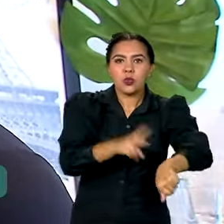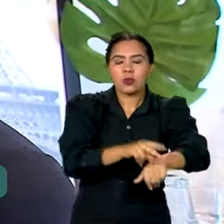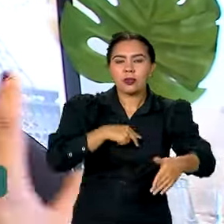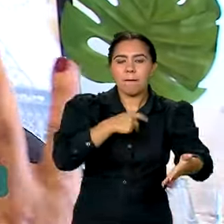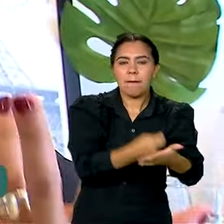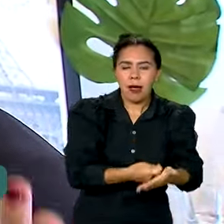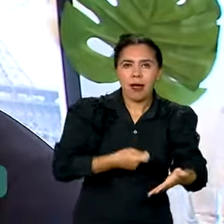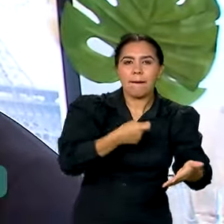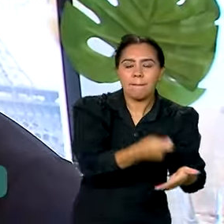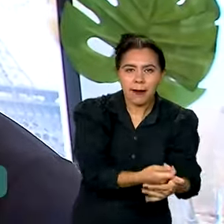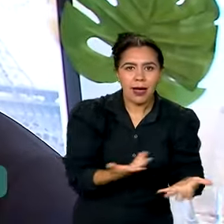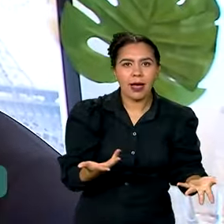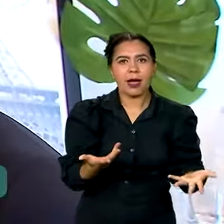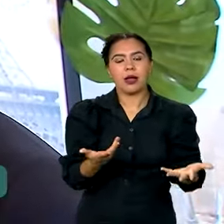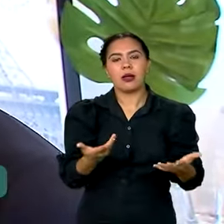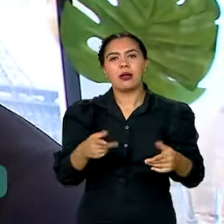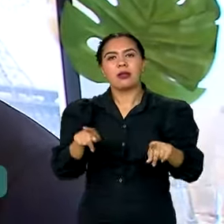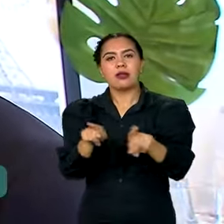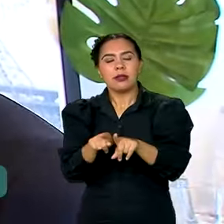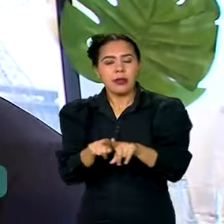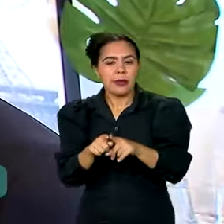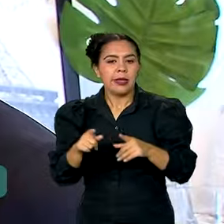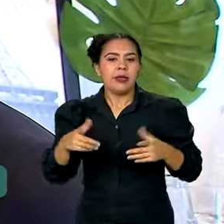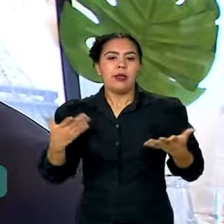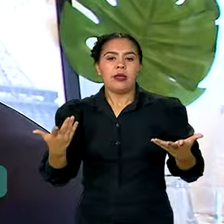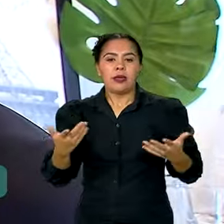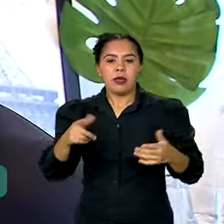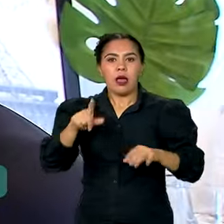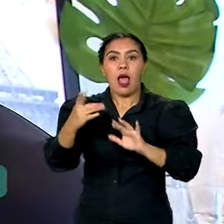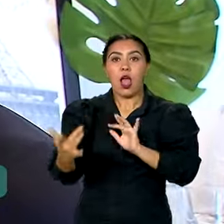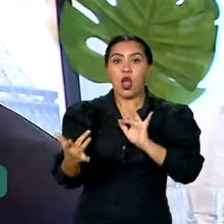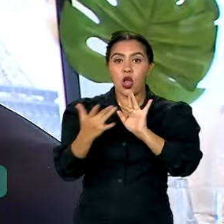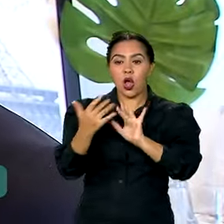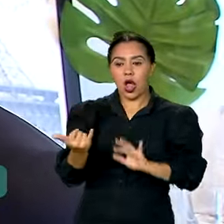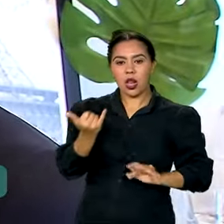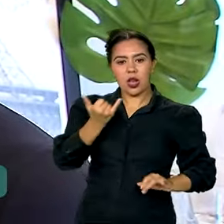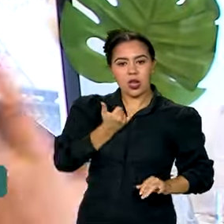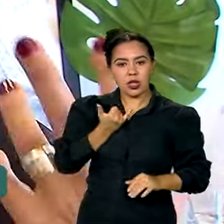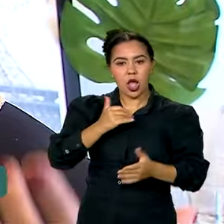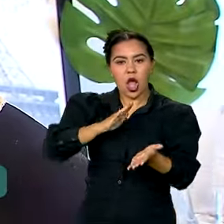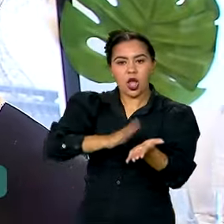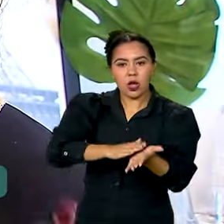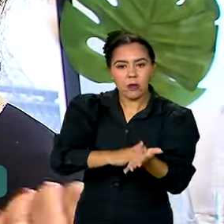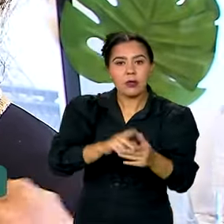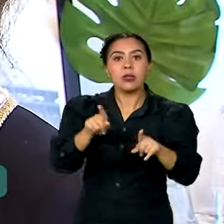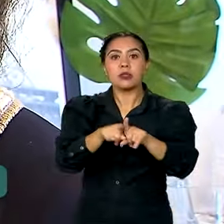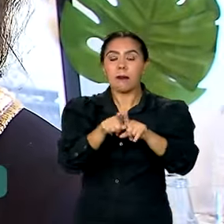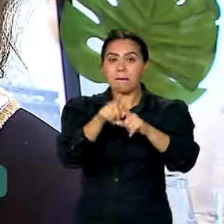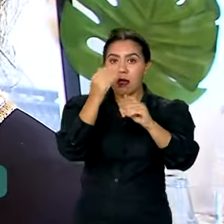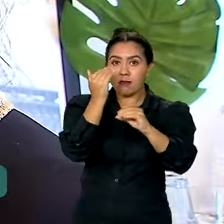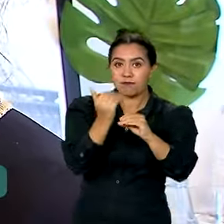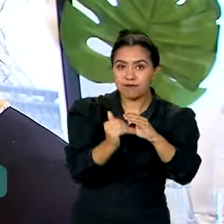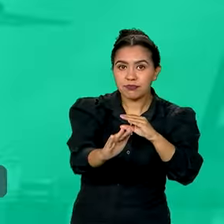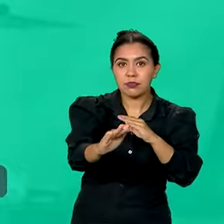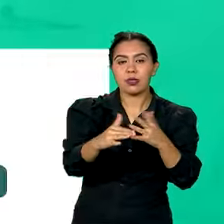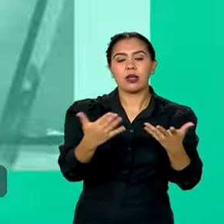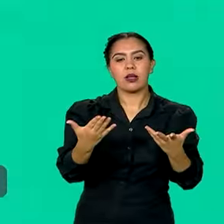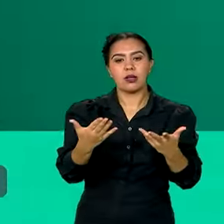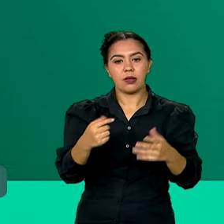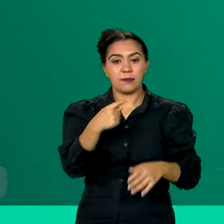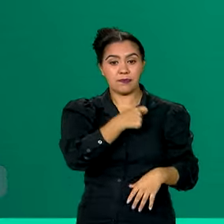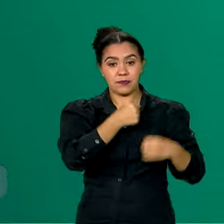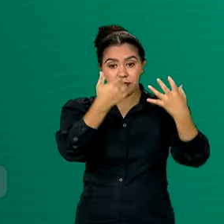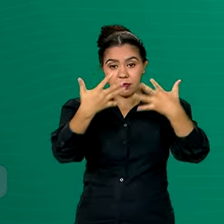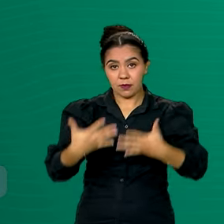produto, você contrata um serviço. E eles entram em contato com você cobrando, eles mandam um e-mail pelo seu e-mail oficial. A